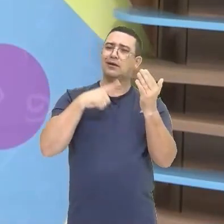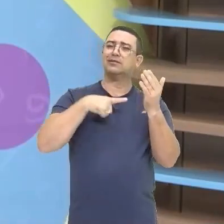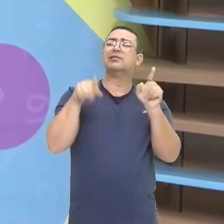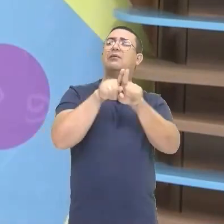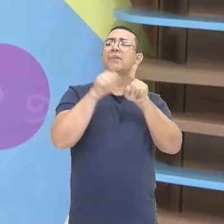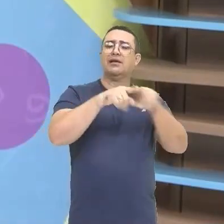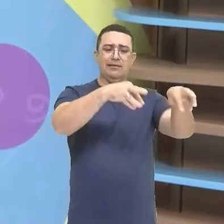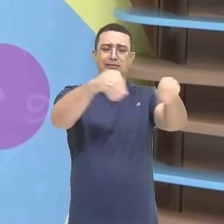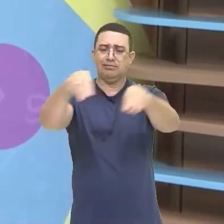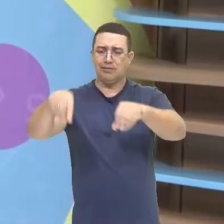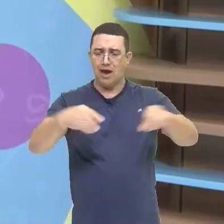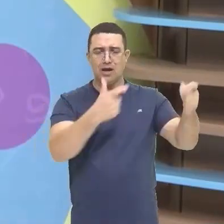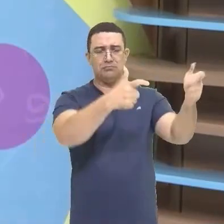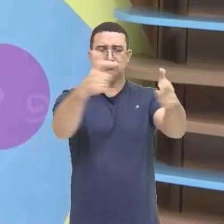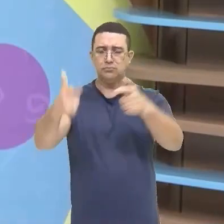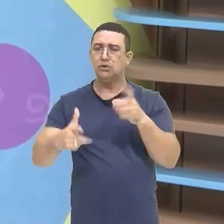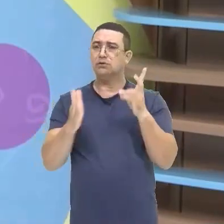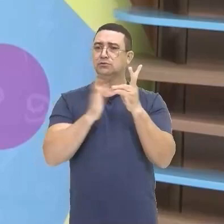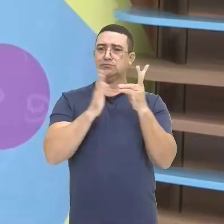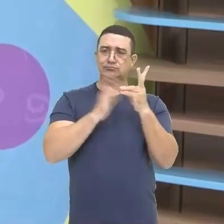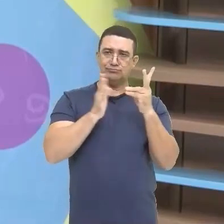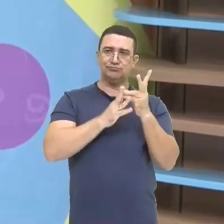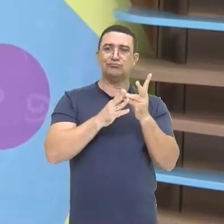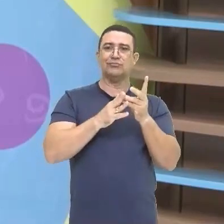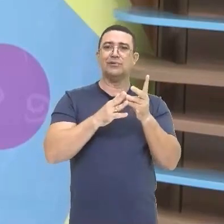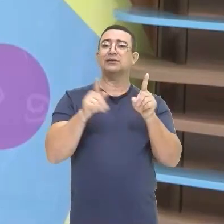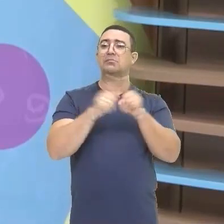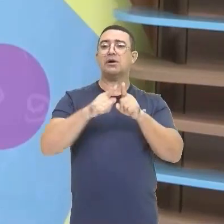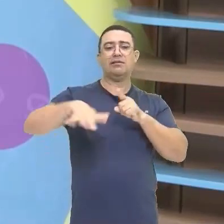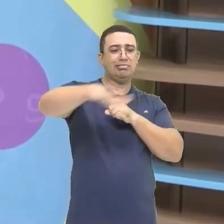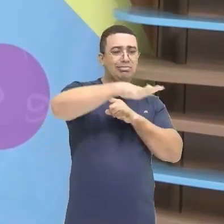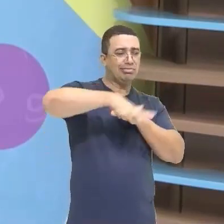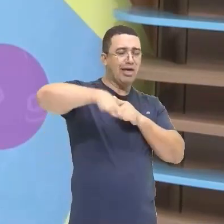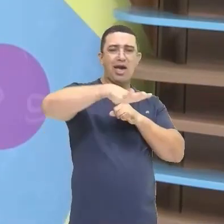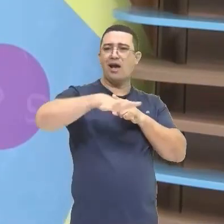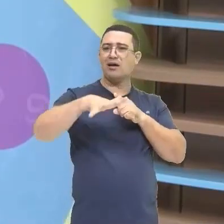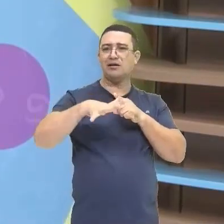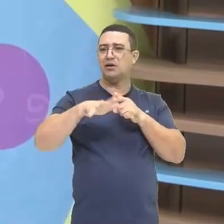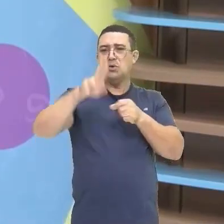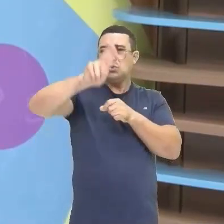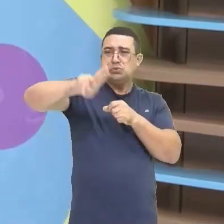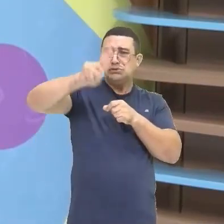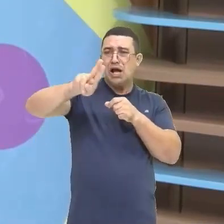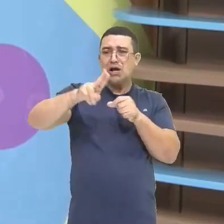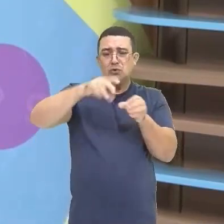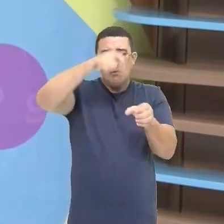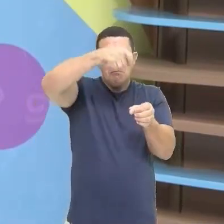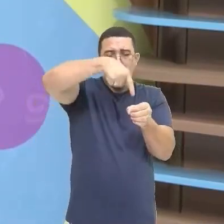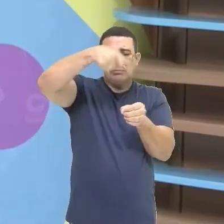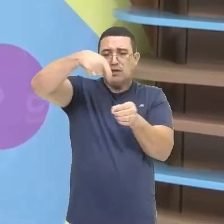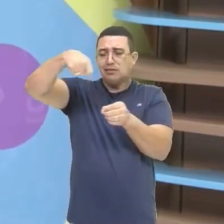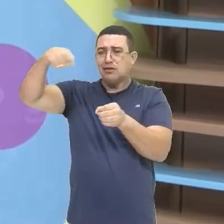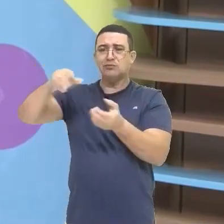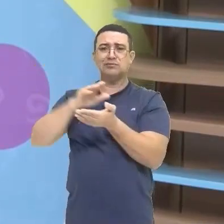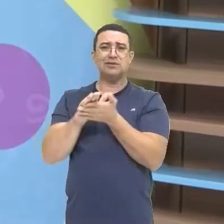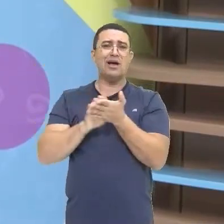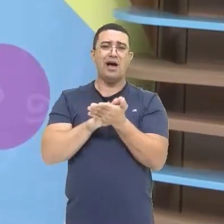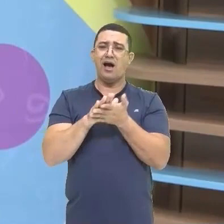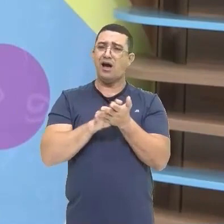aí A questão Dos territórios indígenas Os latifúndios De exploração Que não são utilizados Que durante muitos anos